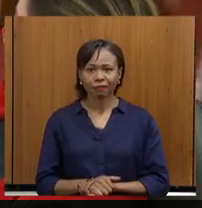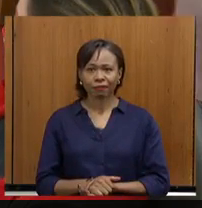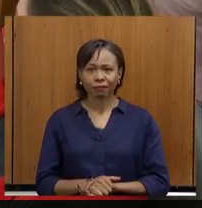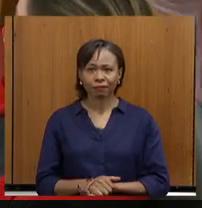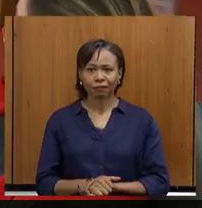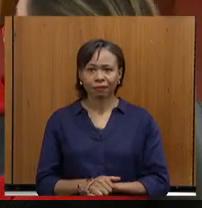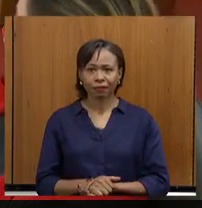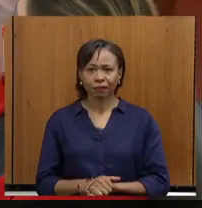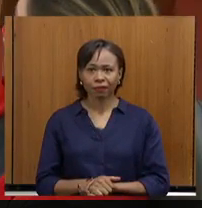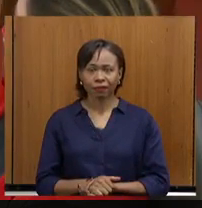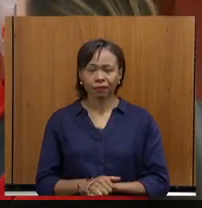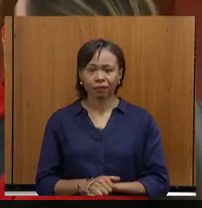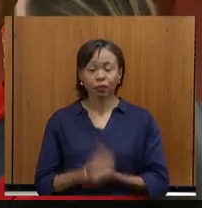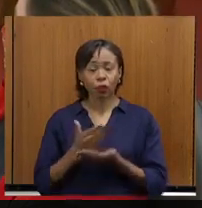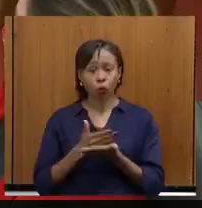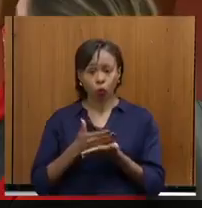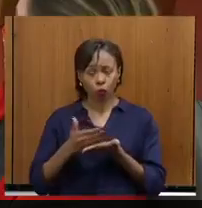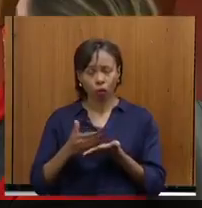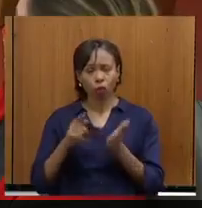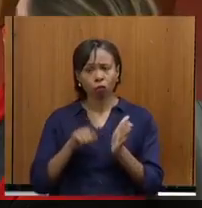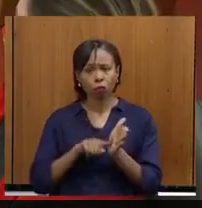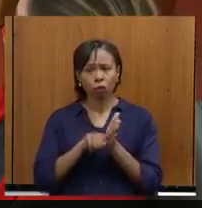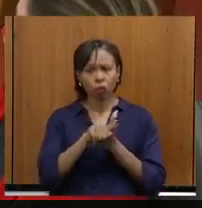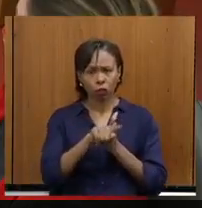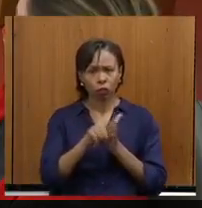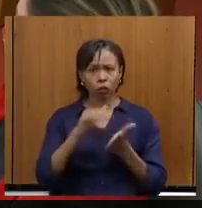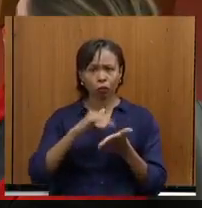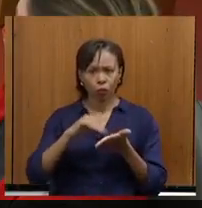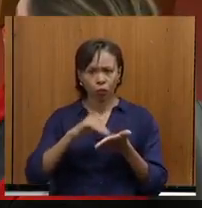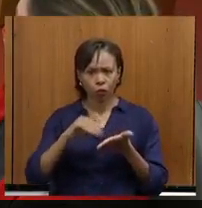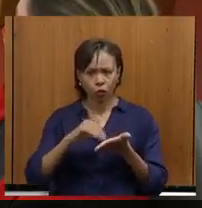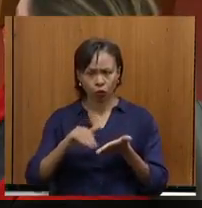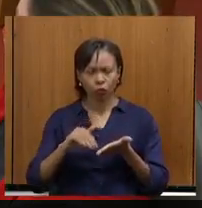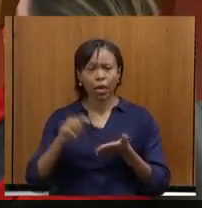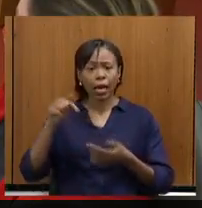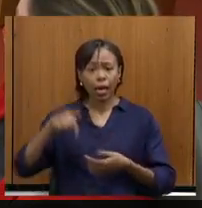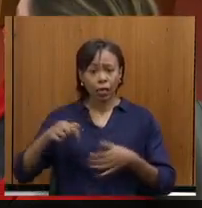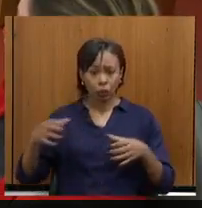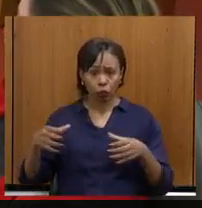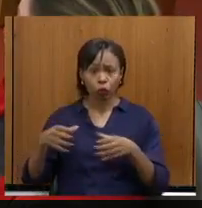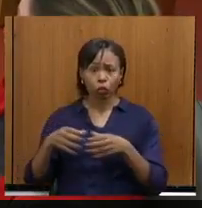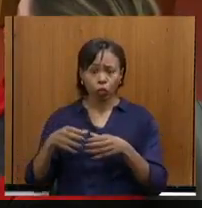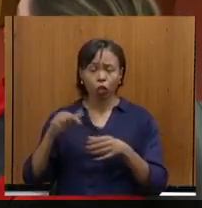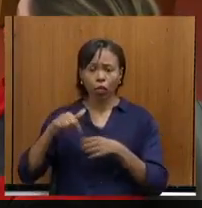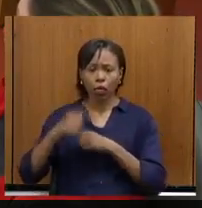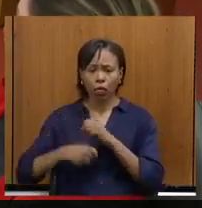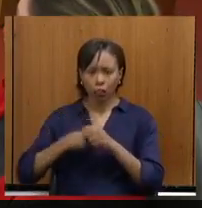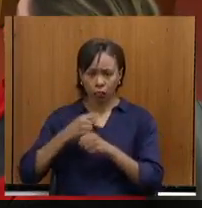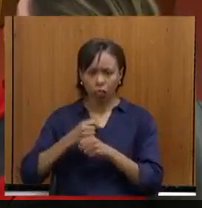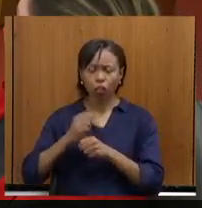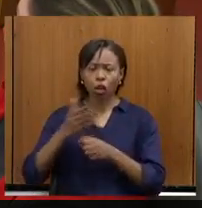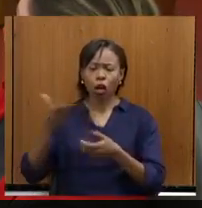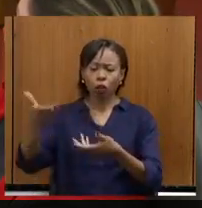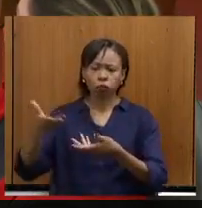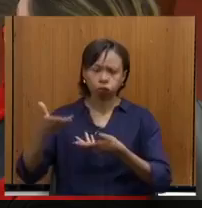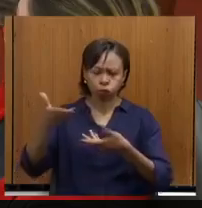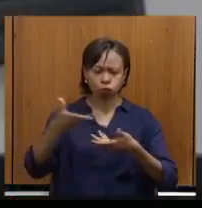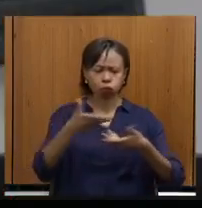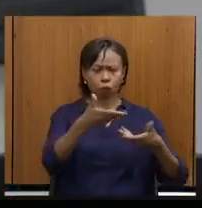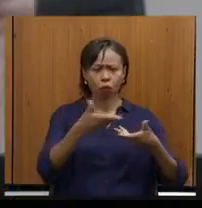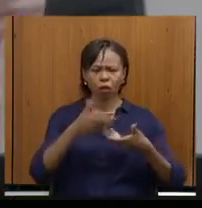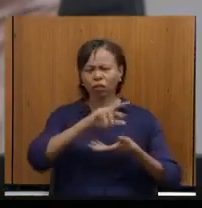Bem, vou começar indagando o secretário. Secretário, essa comissão, durante o ano, recebeu diversas entidades do turismo.